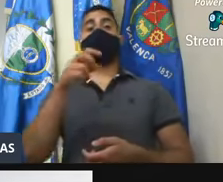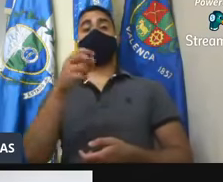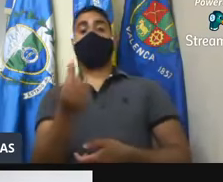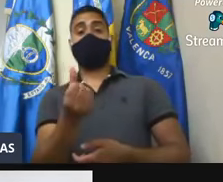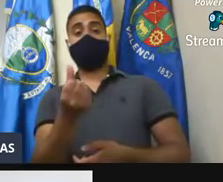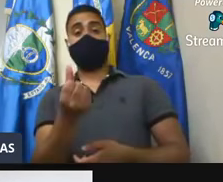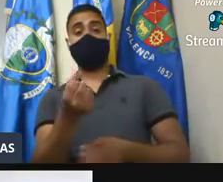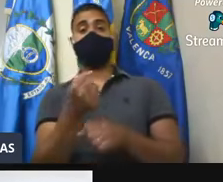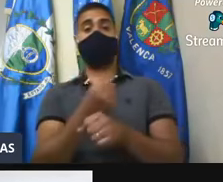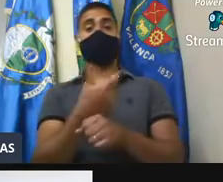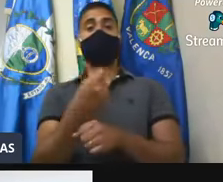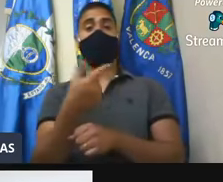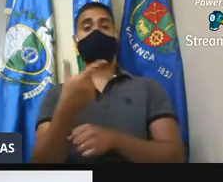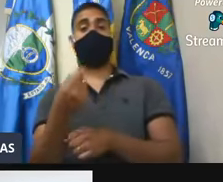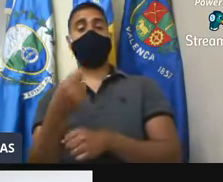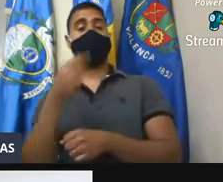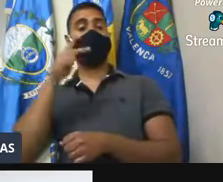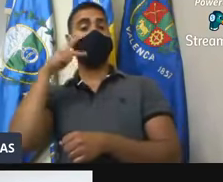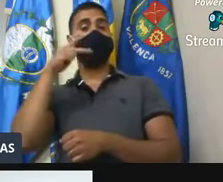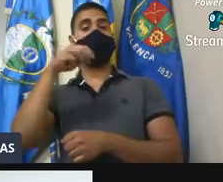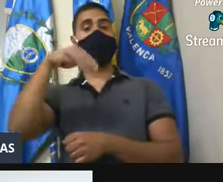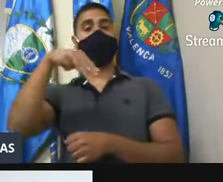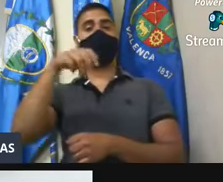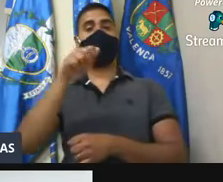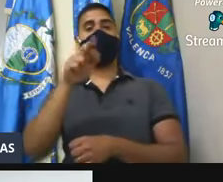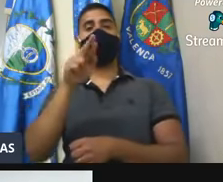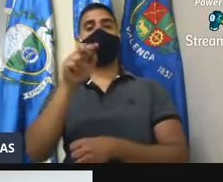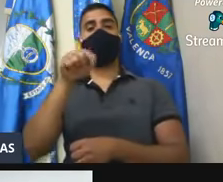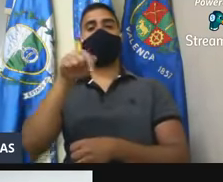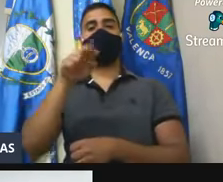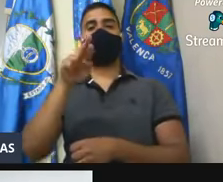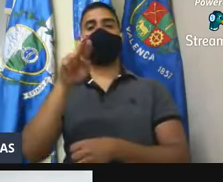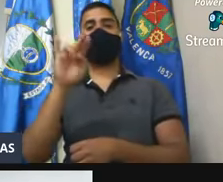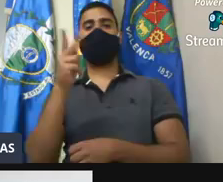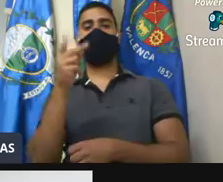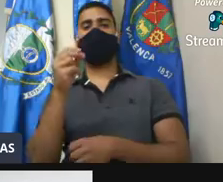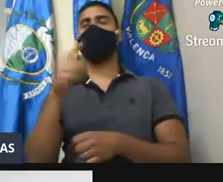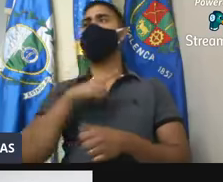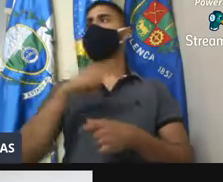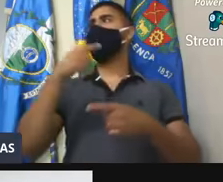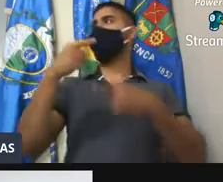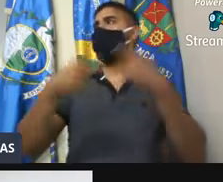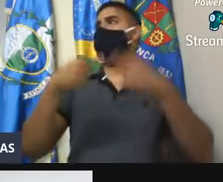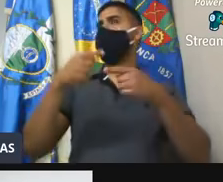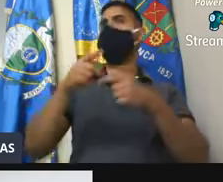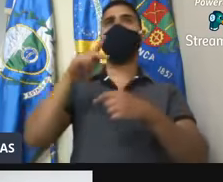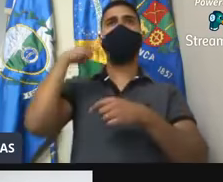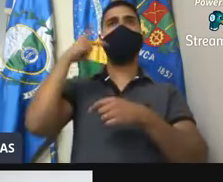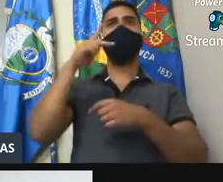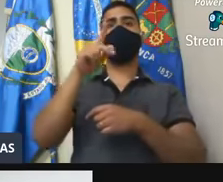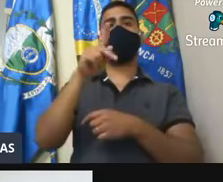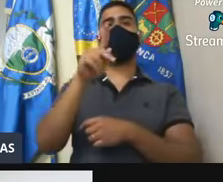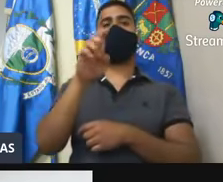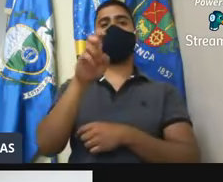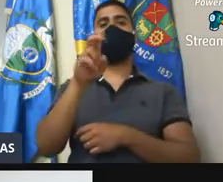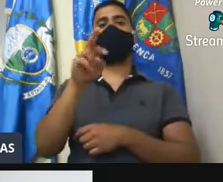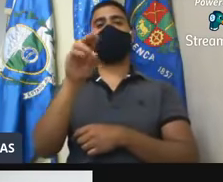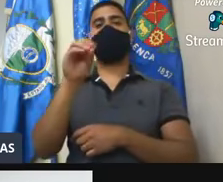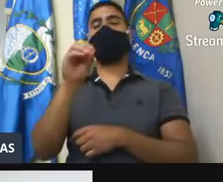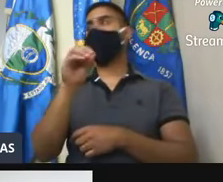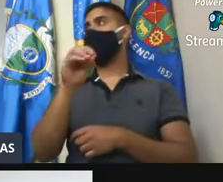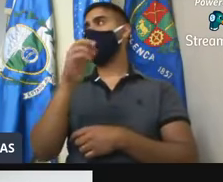de 2020 do vereador Marquinhos da Saúde, que vai ser discutido pelo vereador Pedro Graça